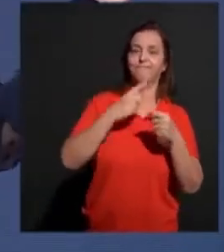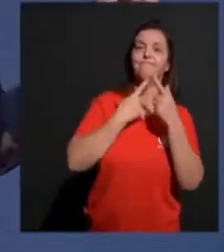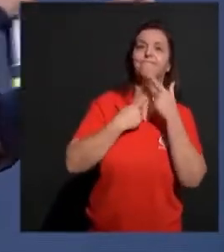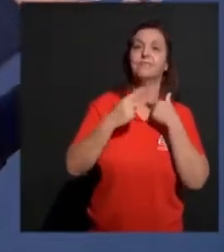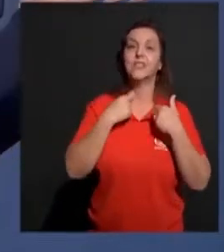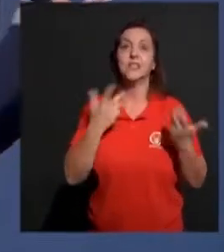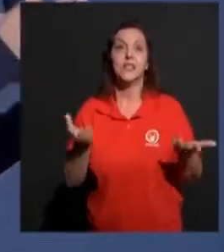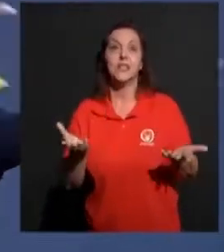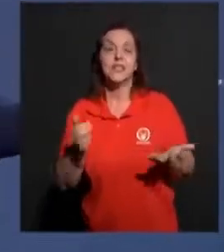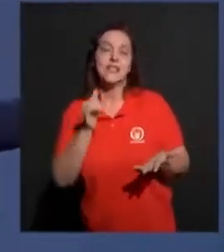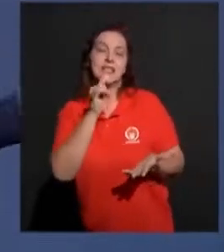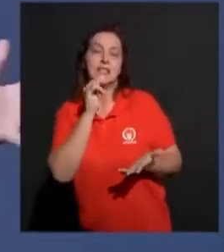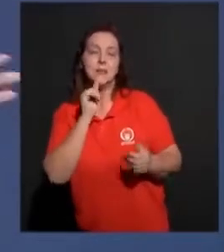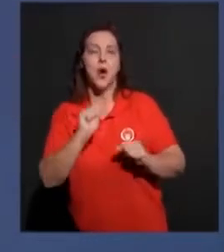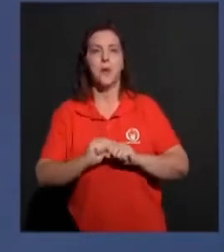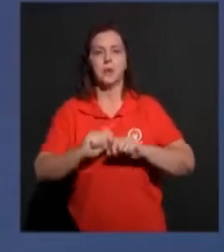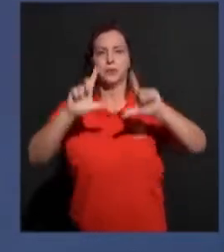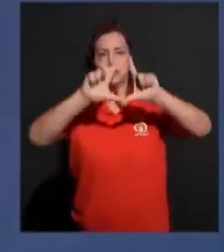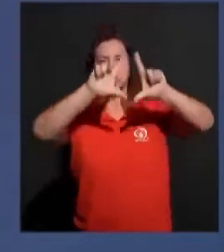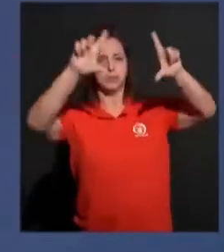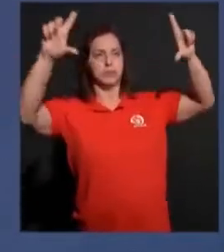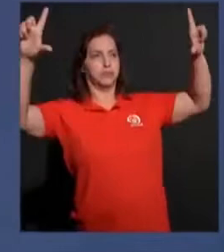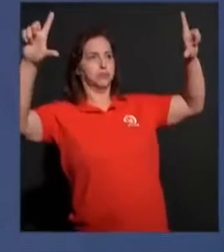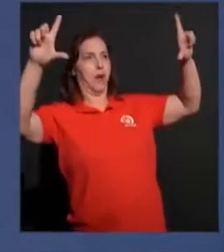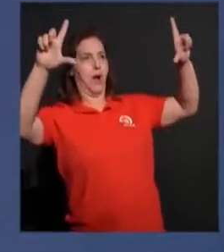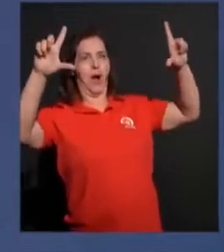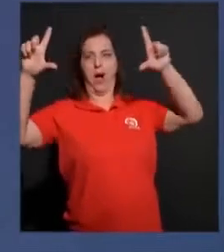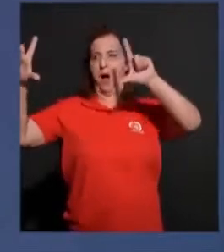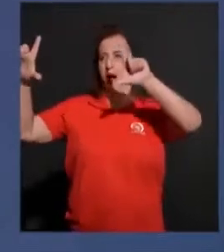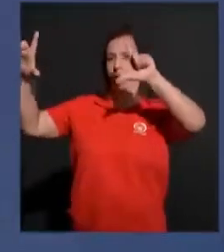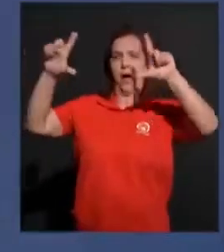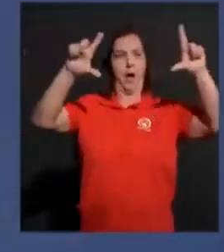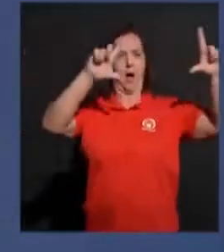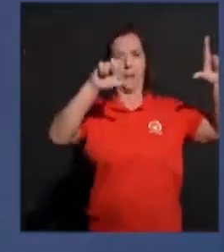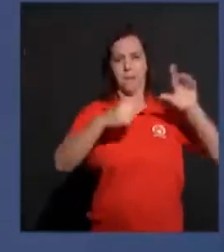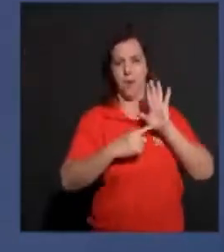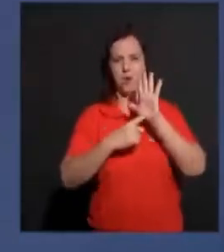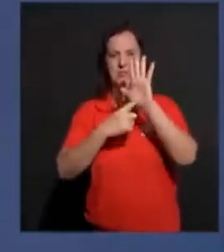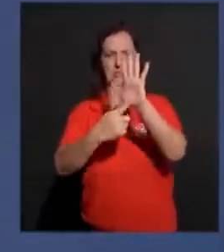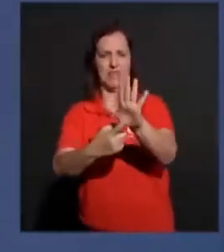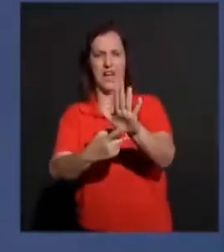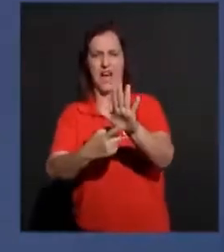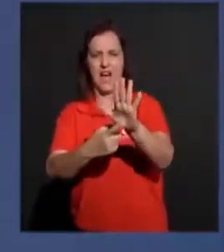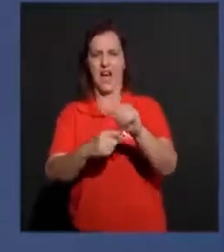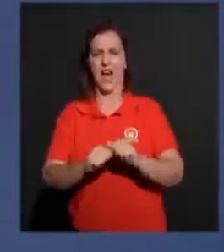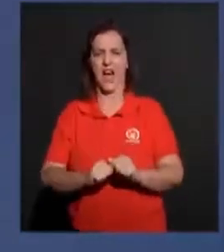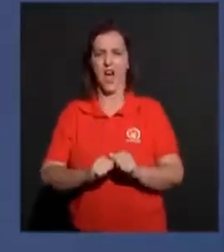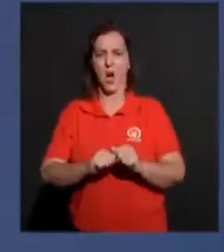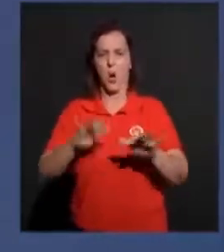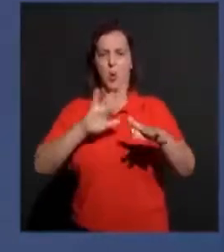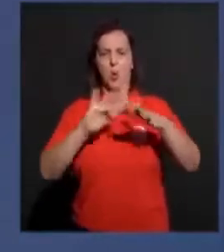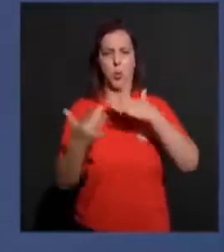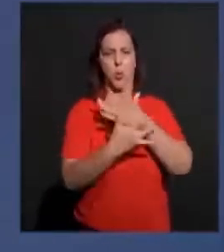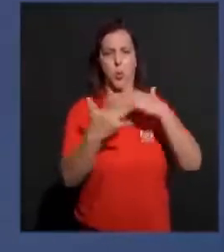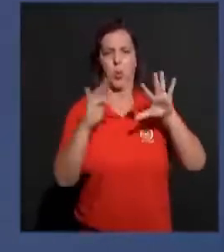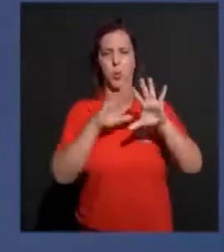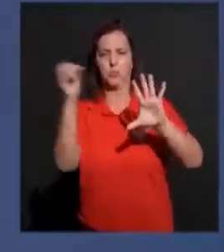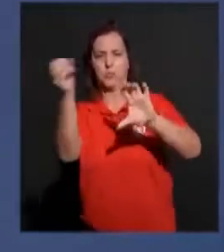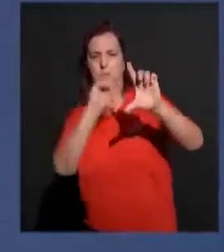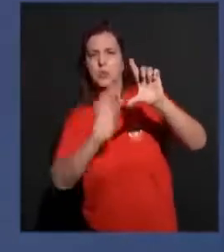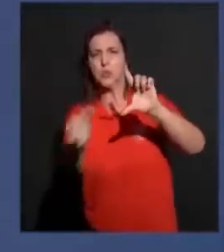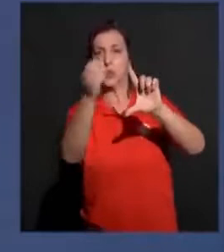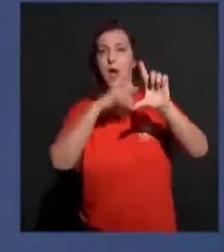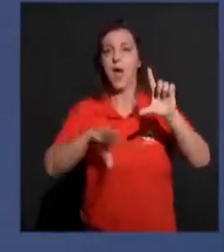bandana, ou fazermos uma faixa, ou sair por aí com cartaz, ou postar nas nossas redes sociais, eu amo a vinda de